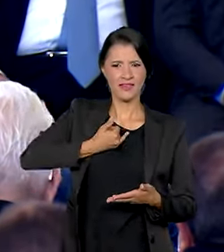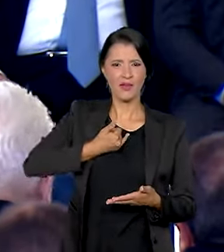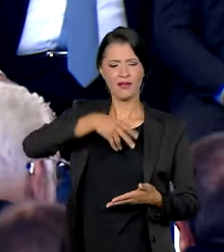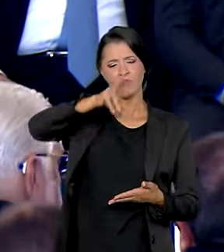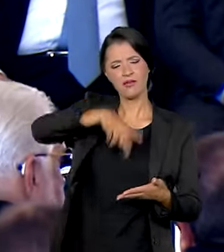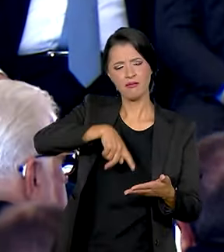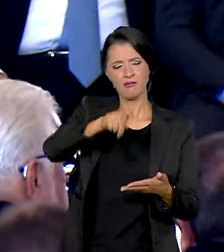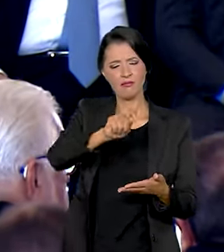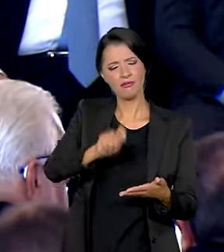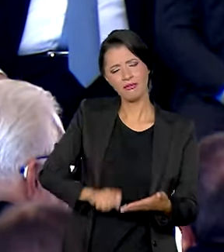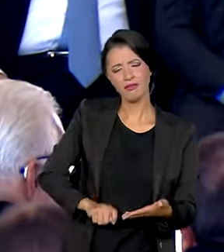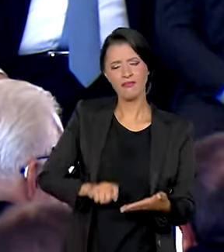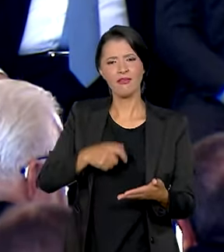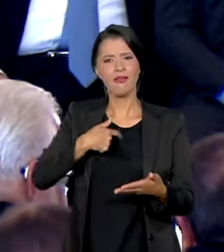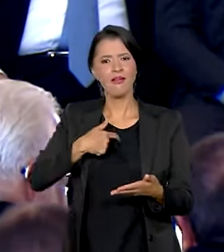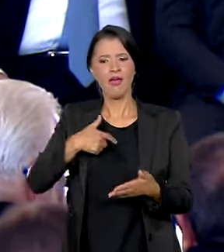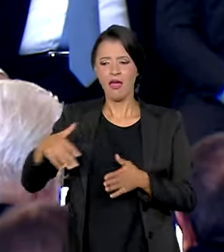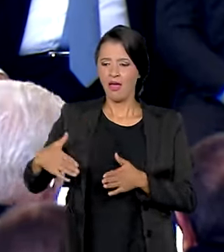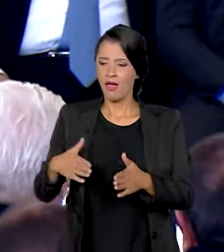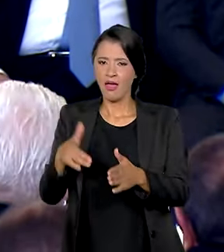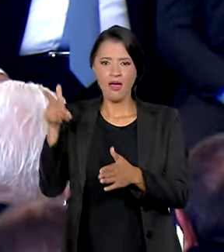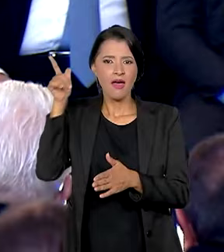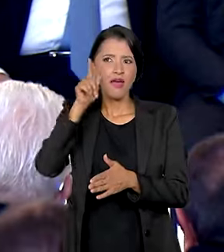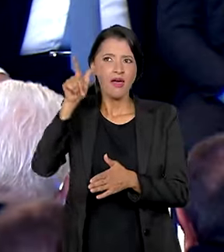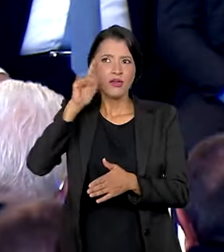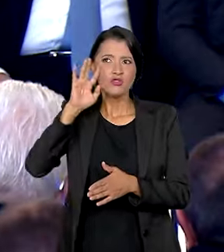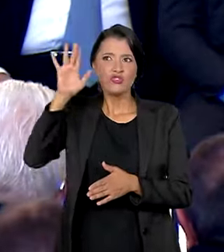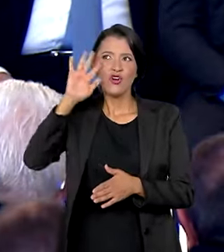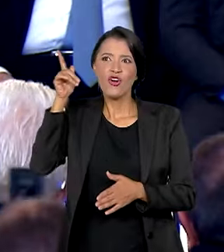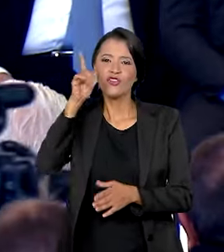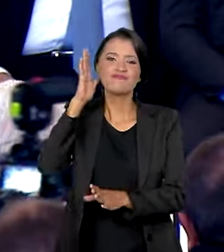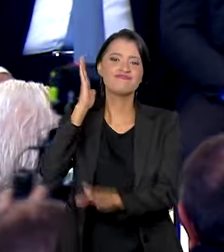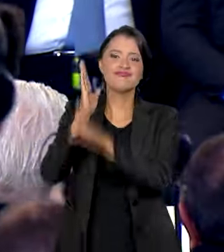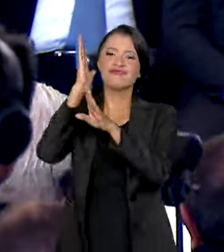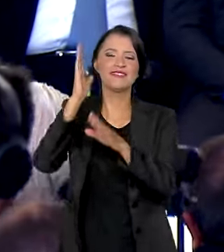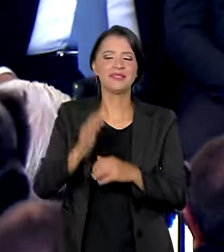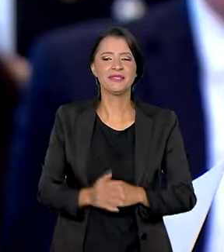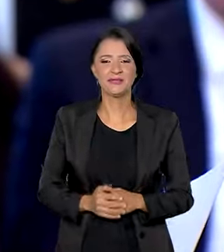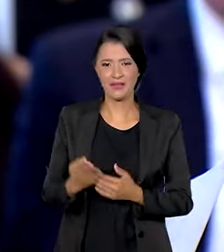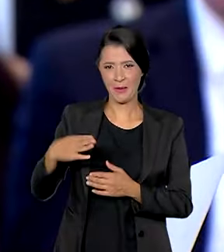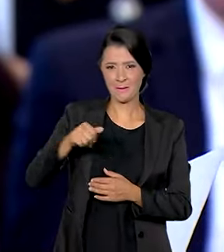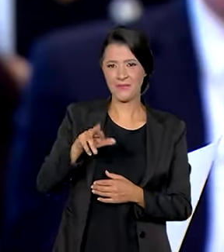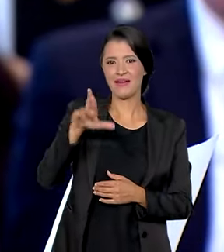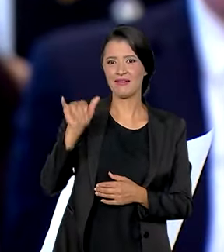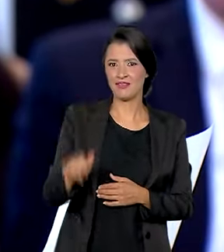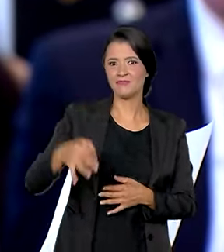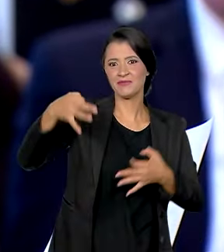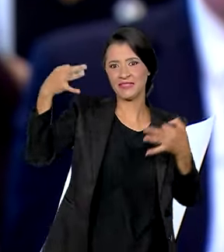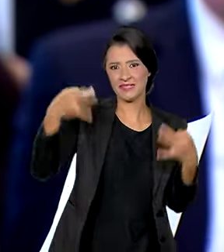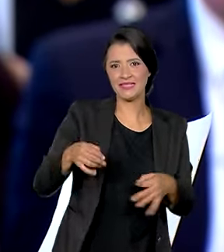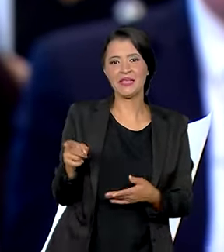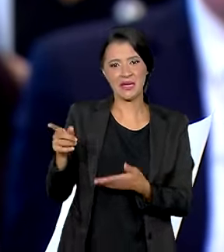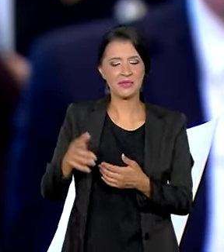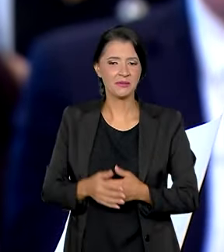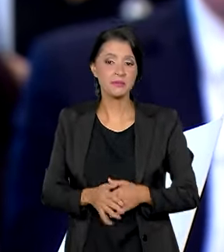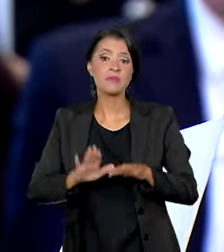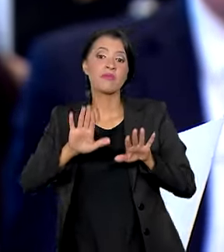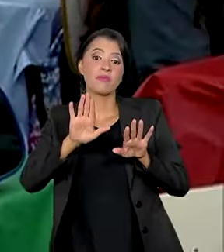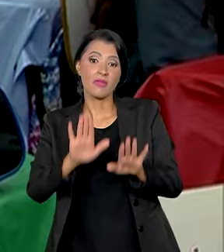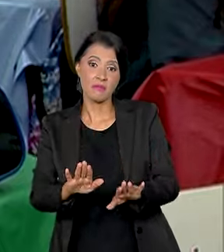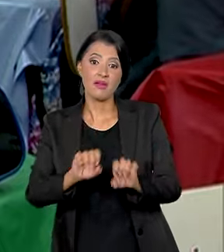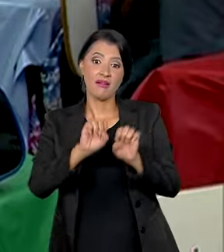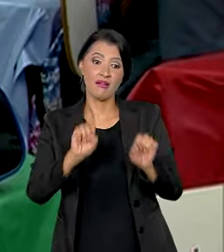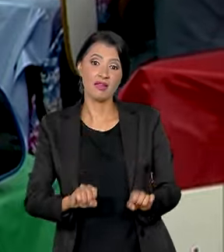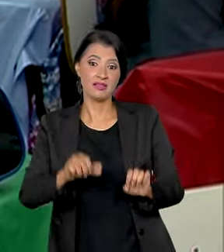Me disseram que ler e escrever é o caminho para realizar meus sonhos. A Maria Eduarda está certíssima,